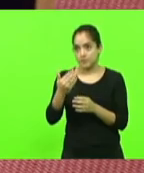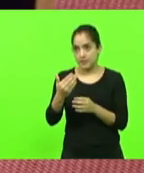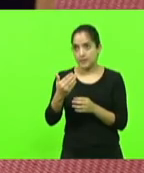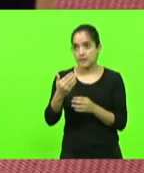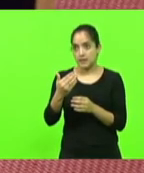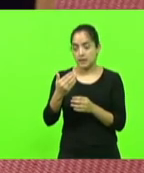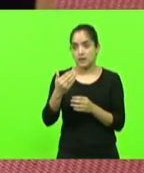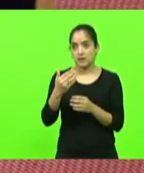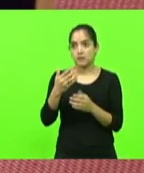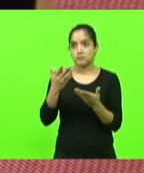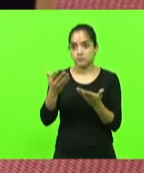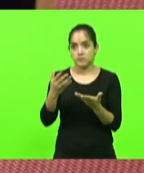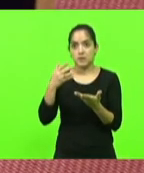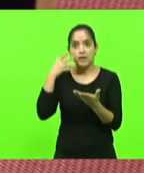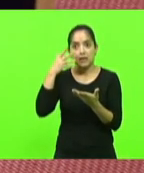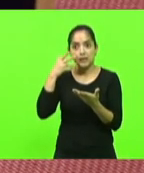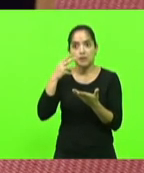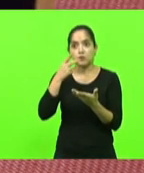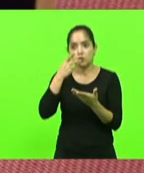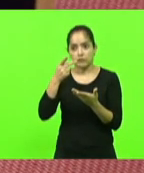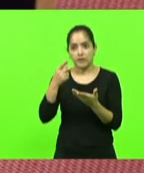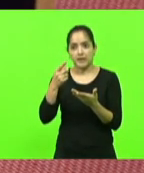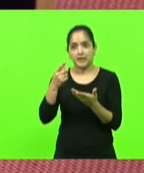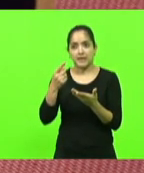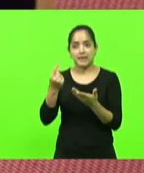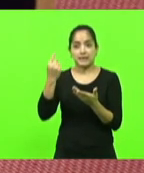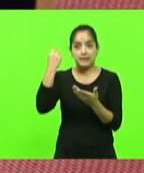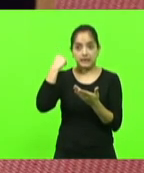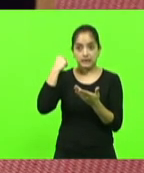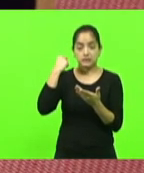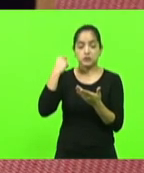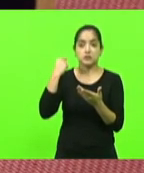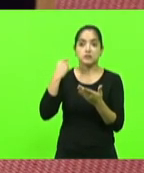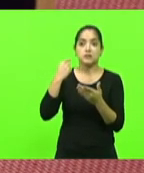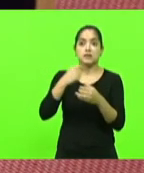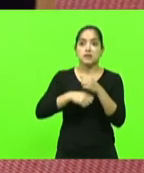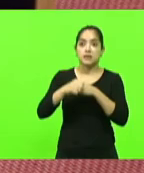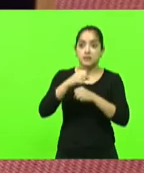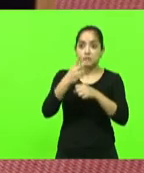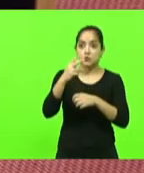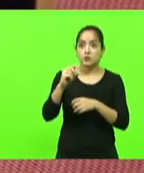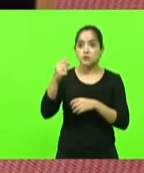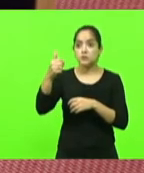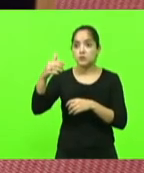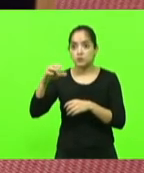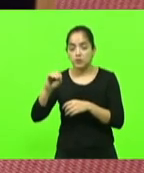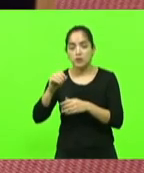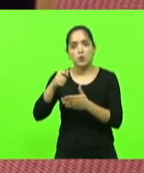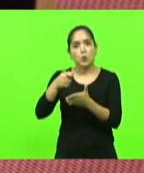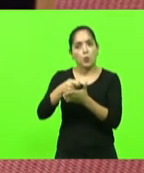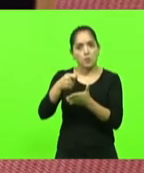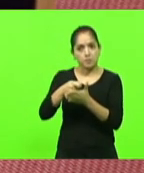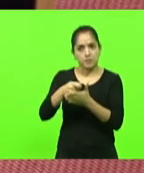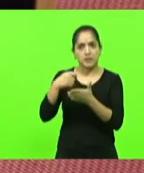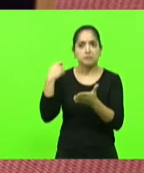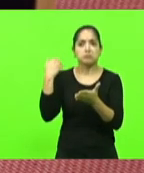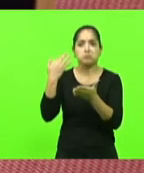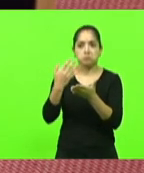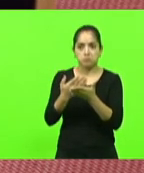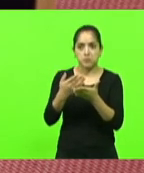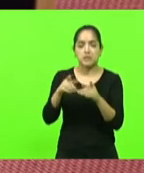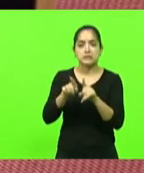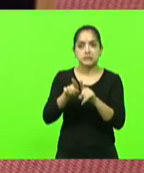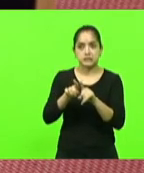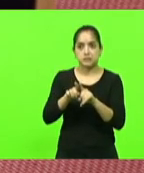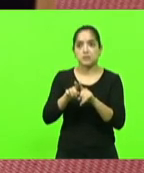na tribuna e desde 2010 e eu sempre cobrei era o governo do PT